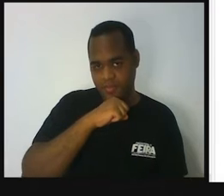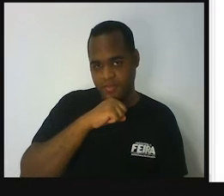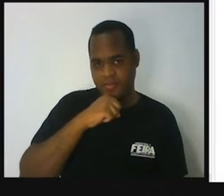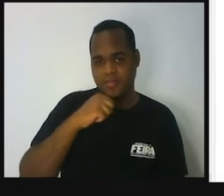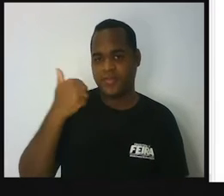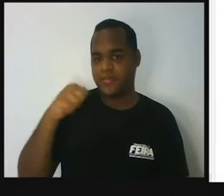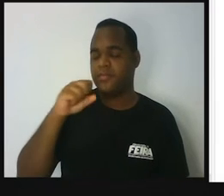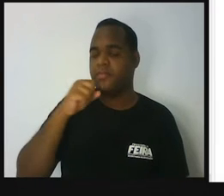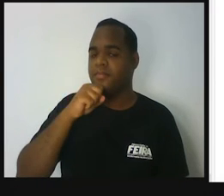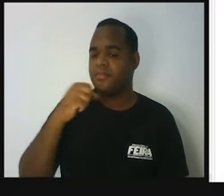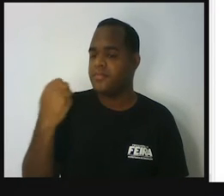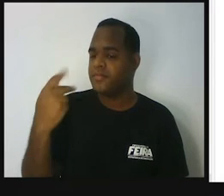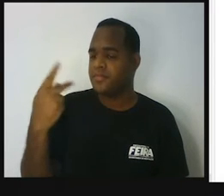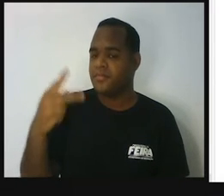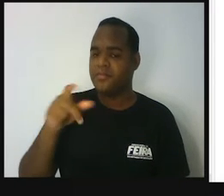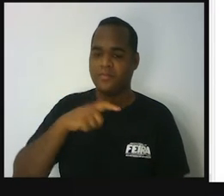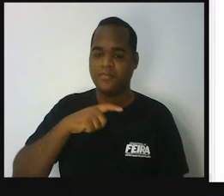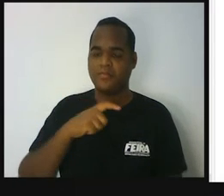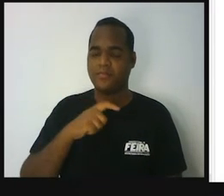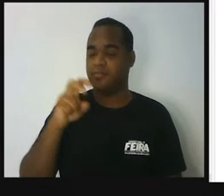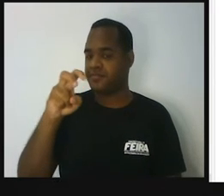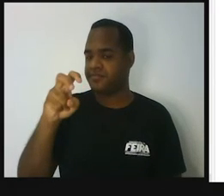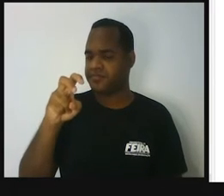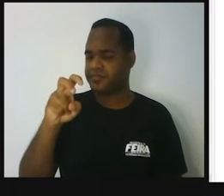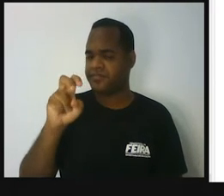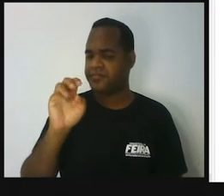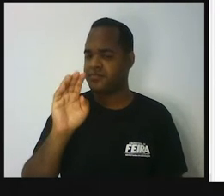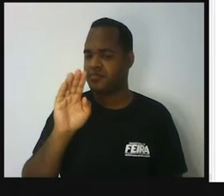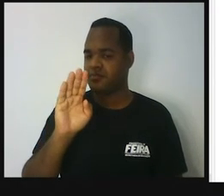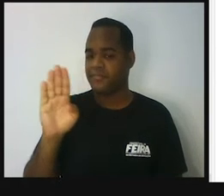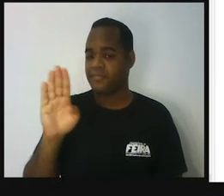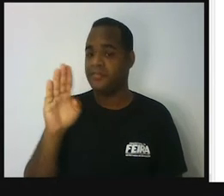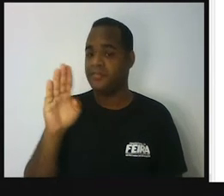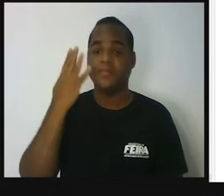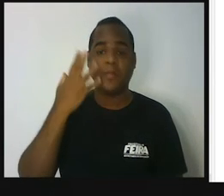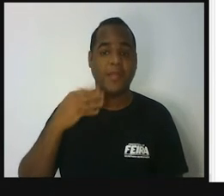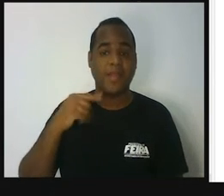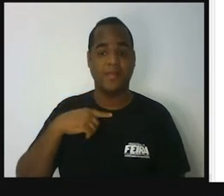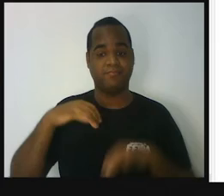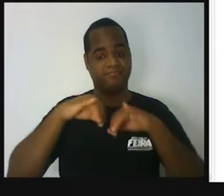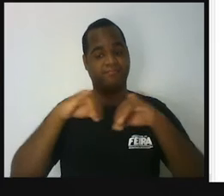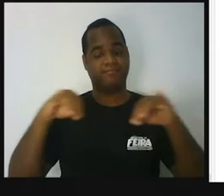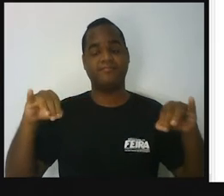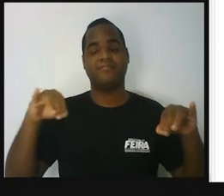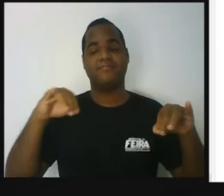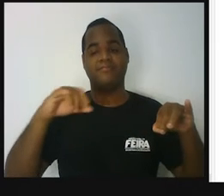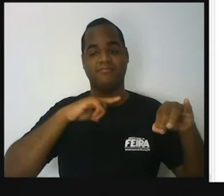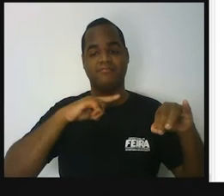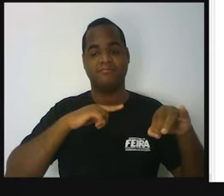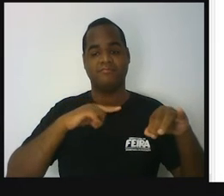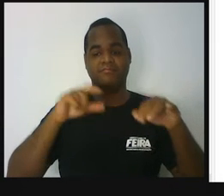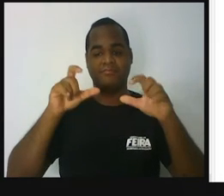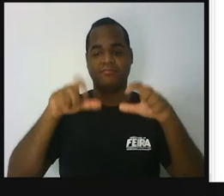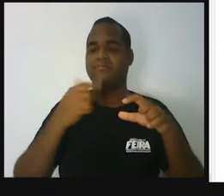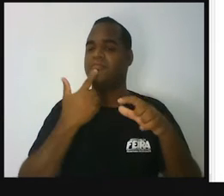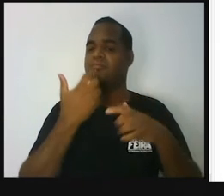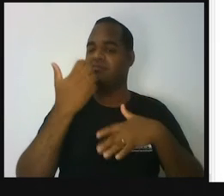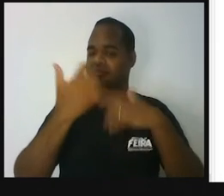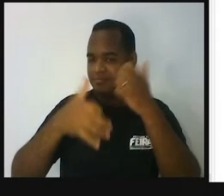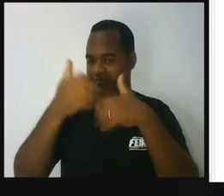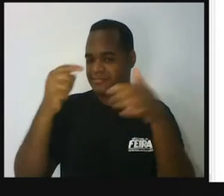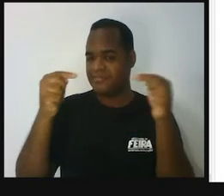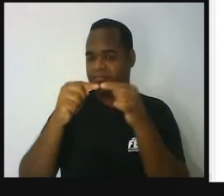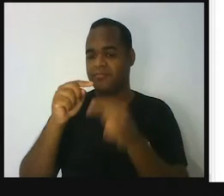a cinco bebês. Essa notícia foi divulgada aqui, né? Nessa fonte, né?